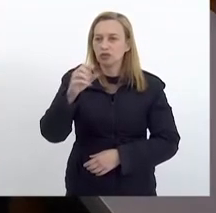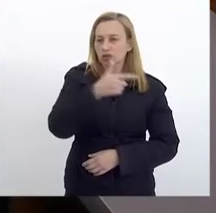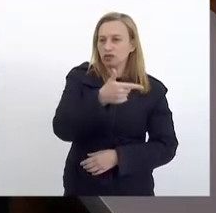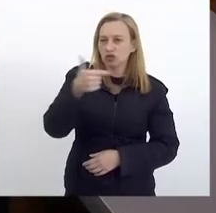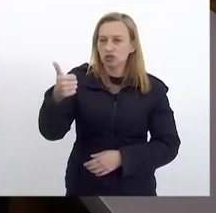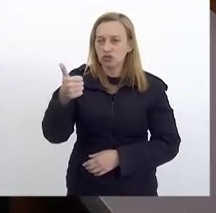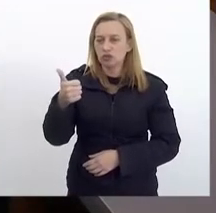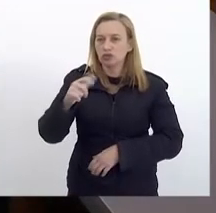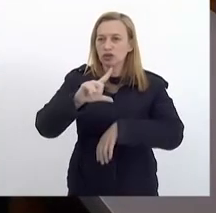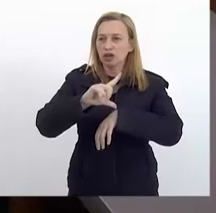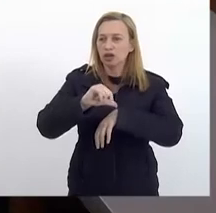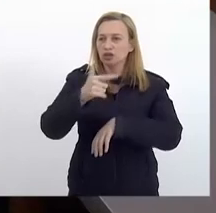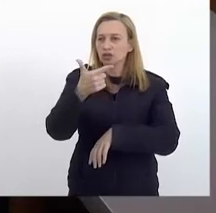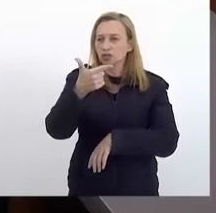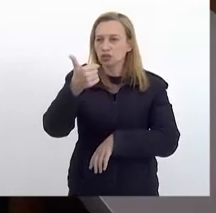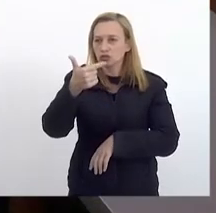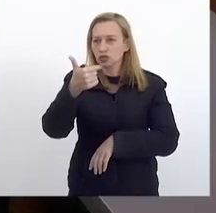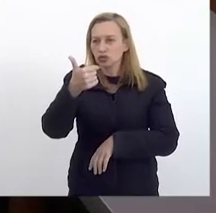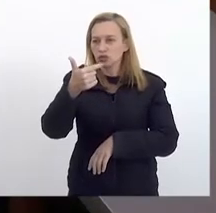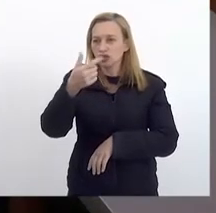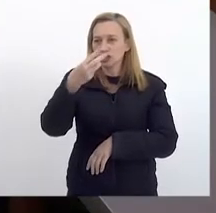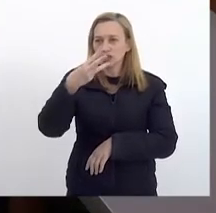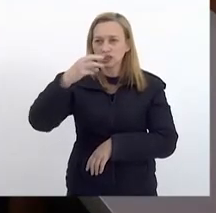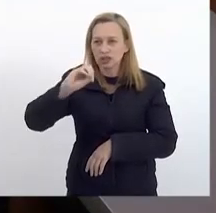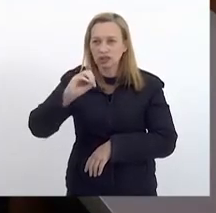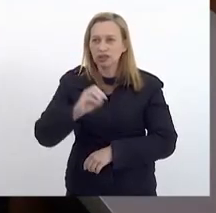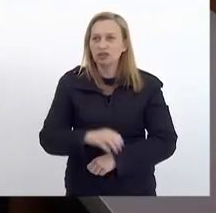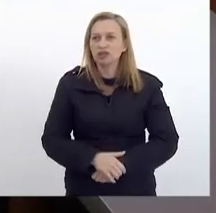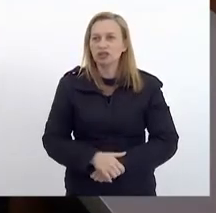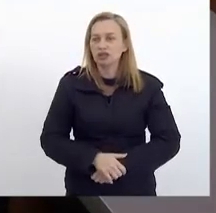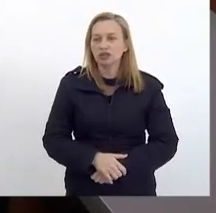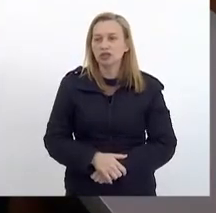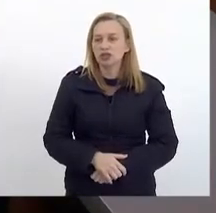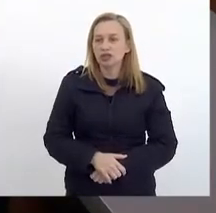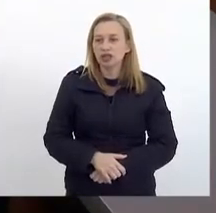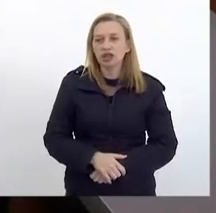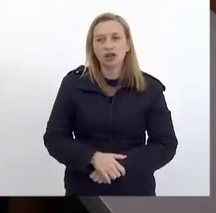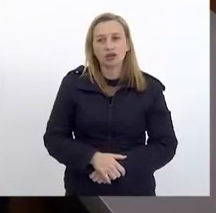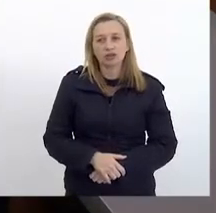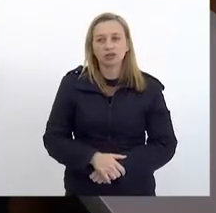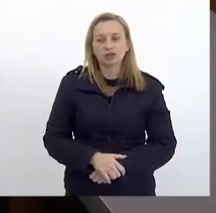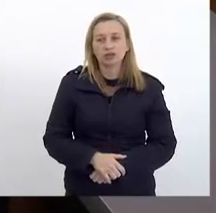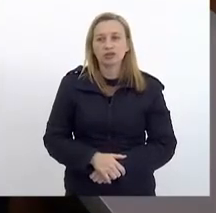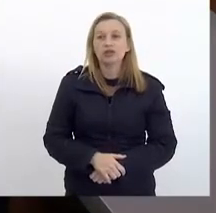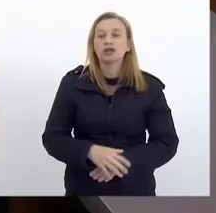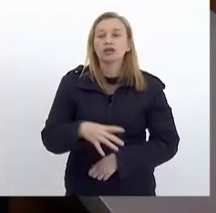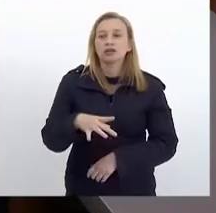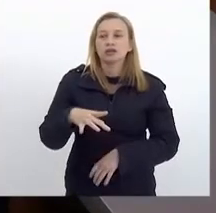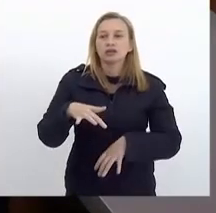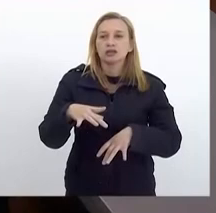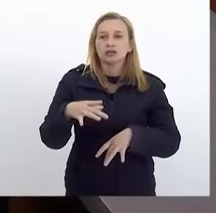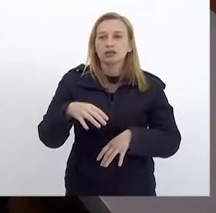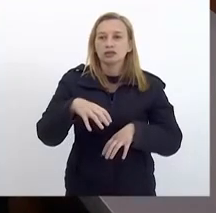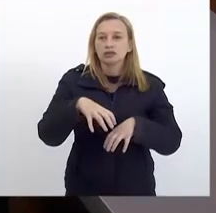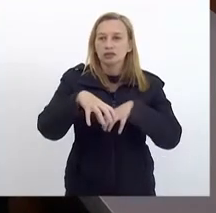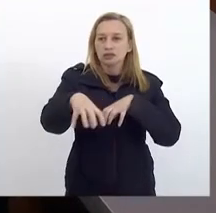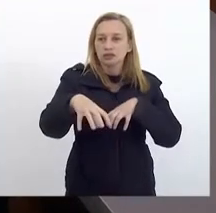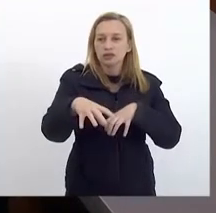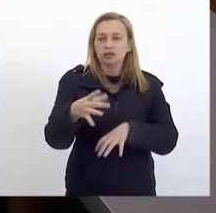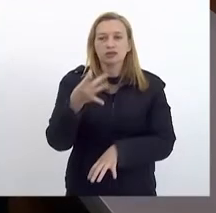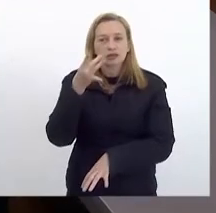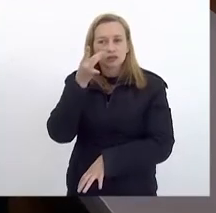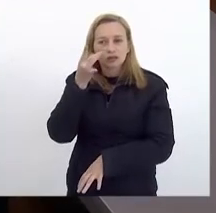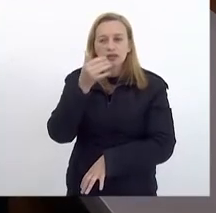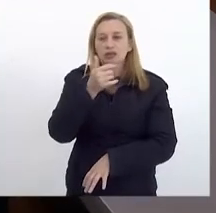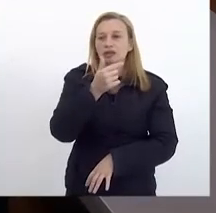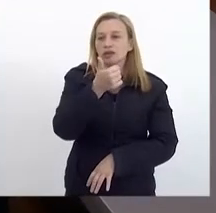12h30, de forma semipresidencial, na sala